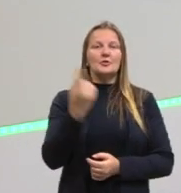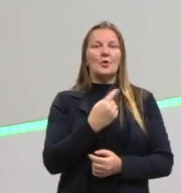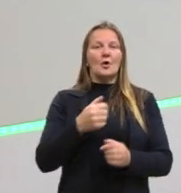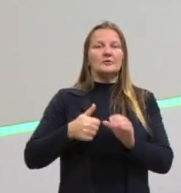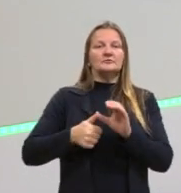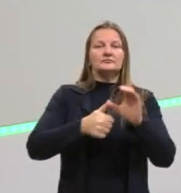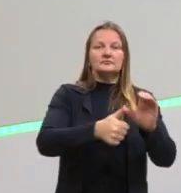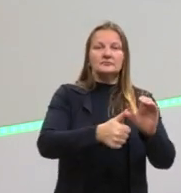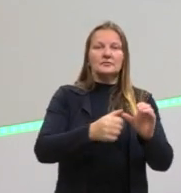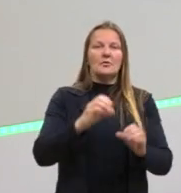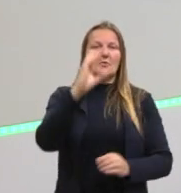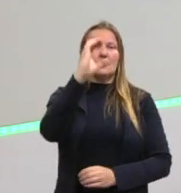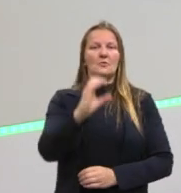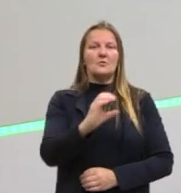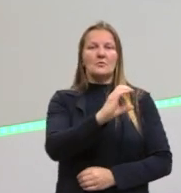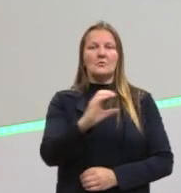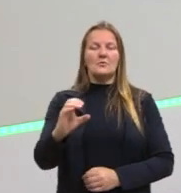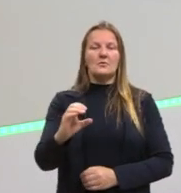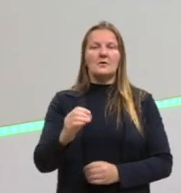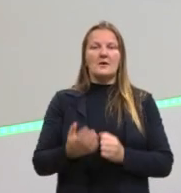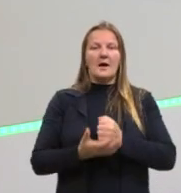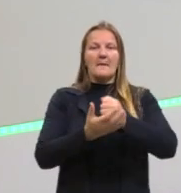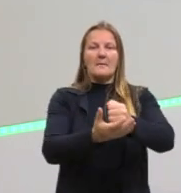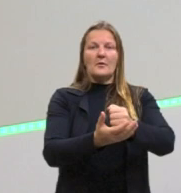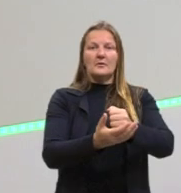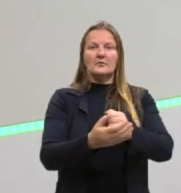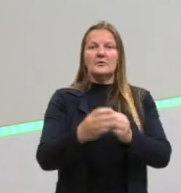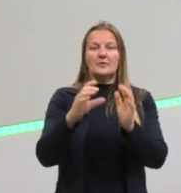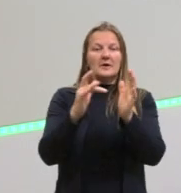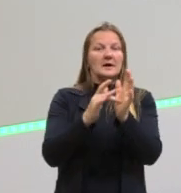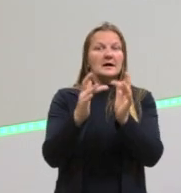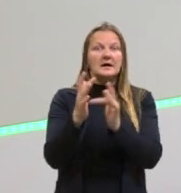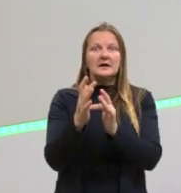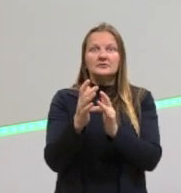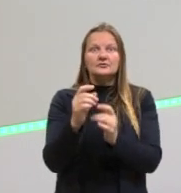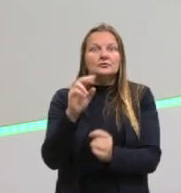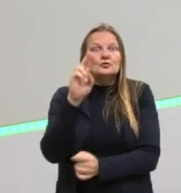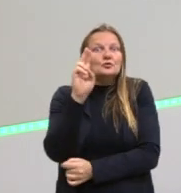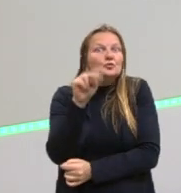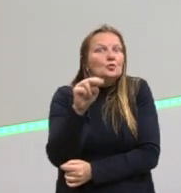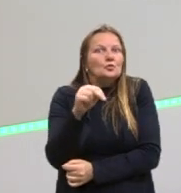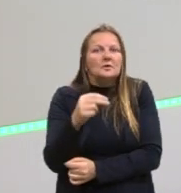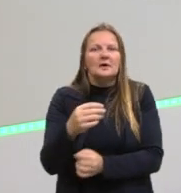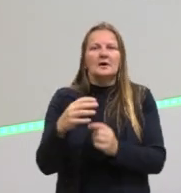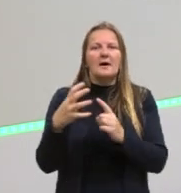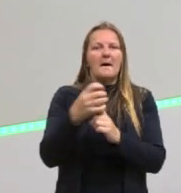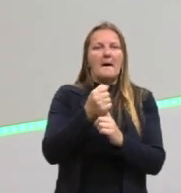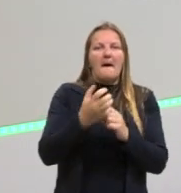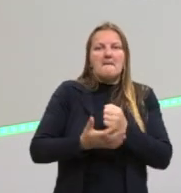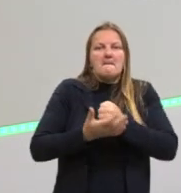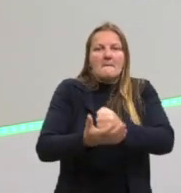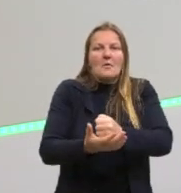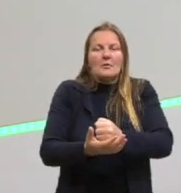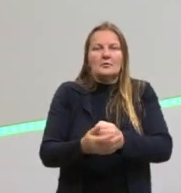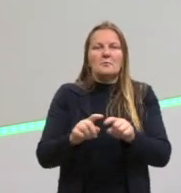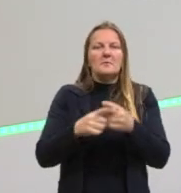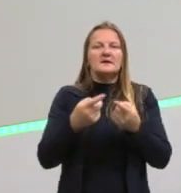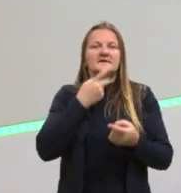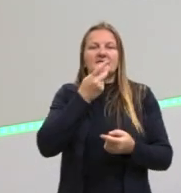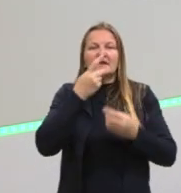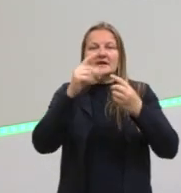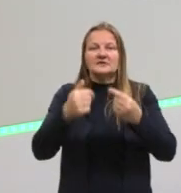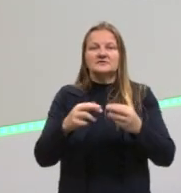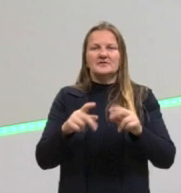católicos, e somos a favor de coisas que Cristo jamais pregaria, coisas que Cristo jamais disse e diria.